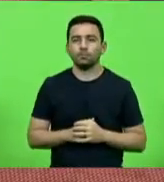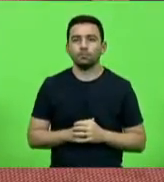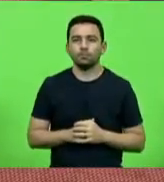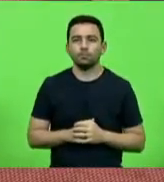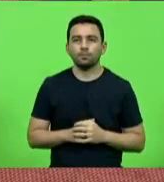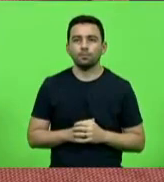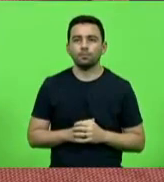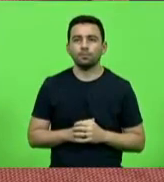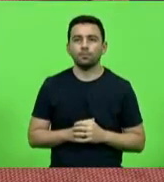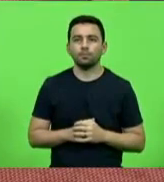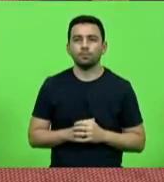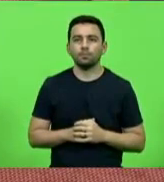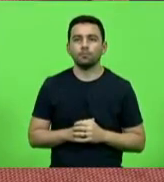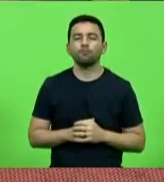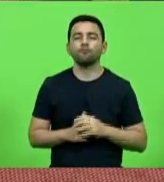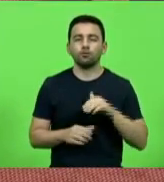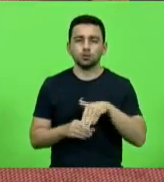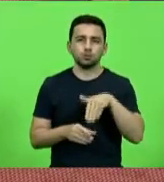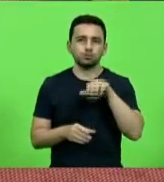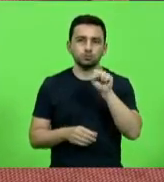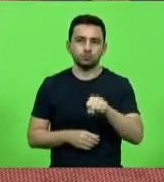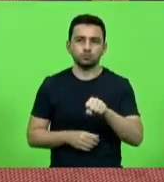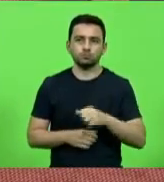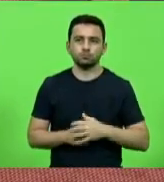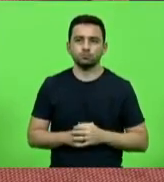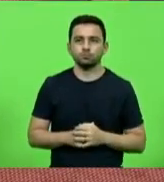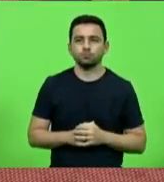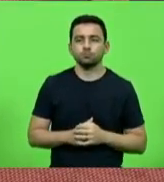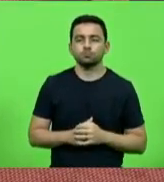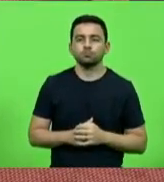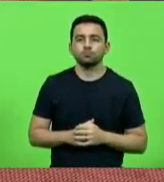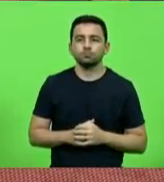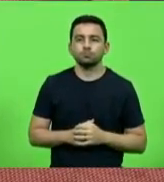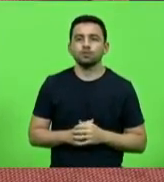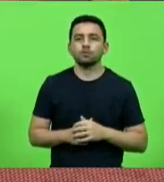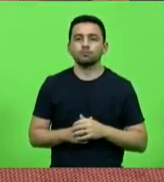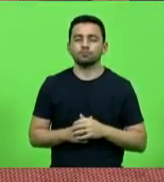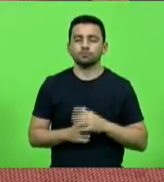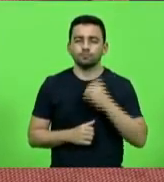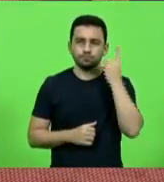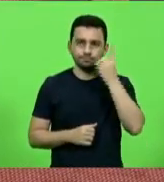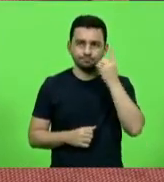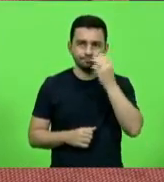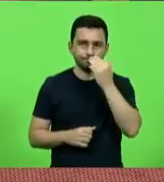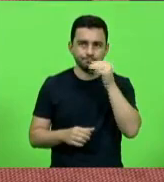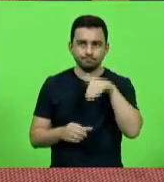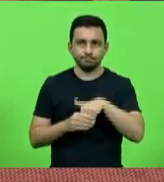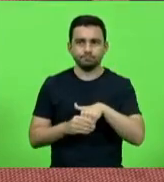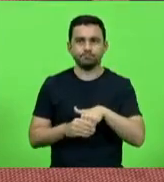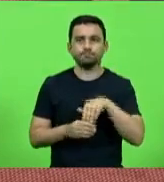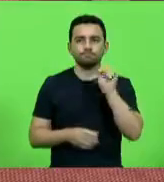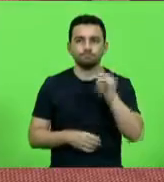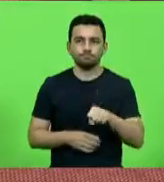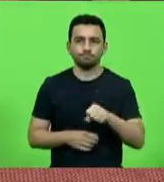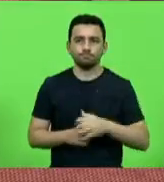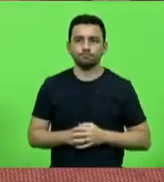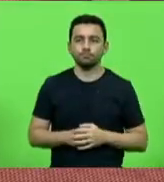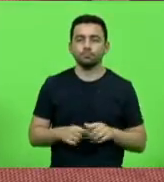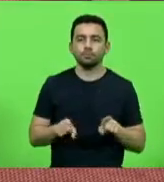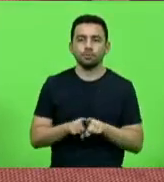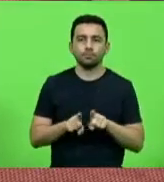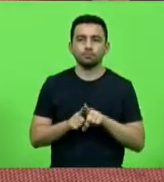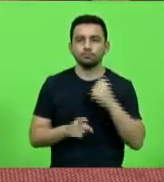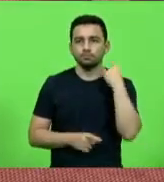Voto sim, senhor presidente. Deputado Sérgio Mota, vota sim, senhor presidente. Como vota o deputado Silvio